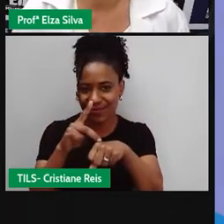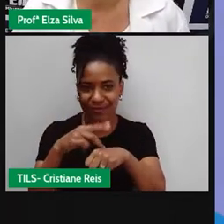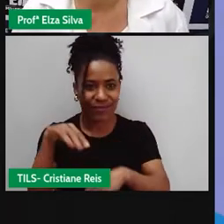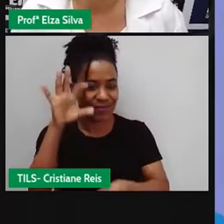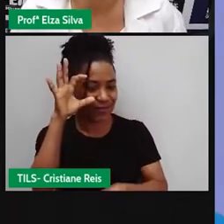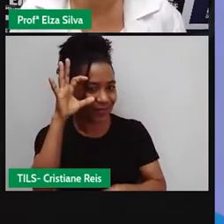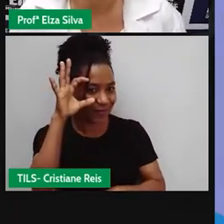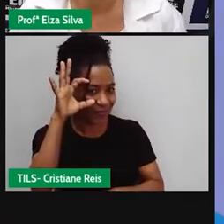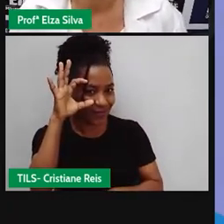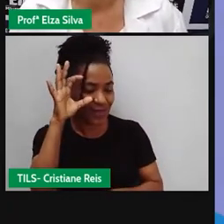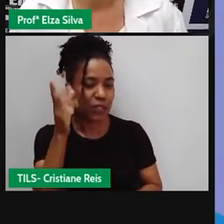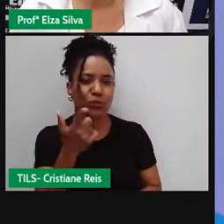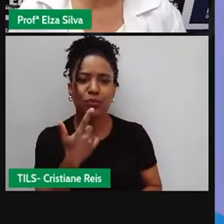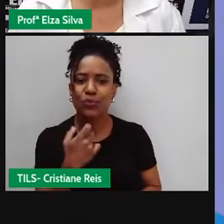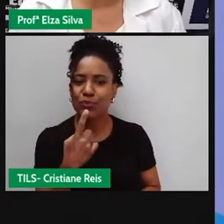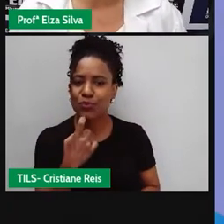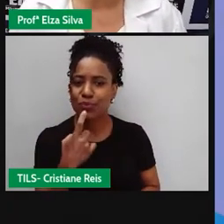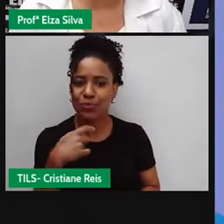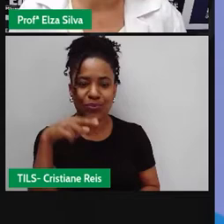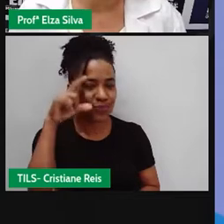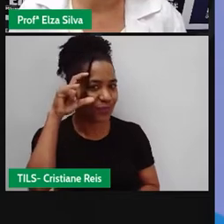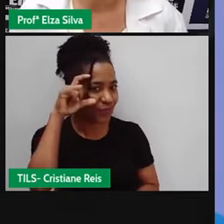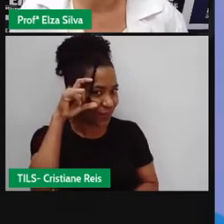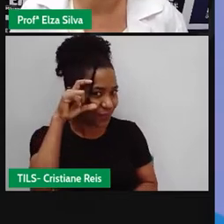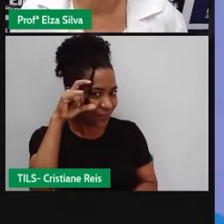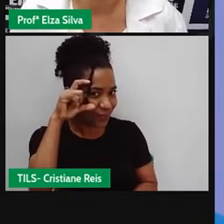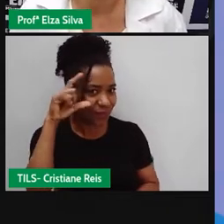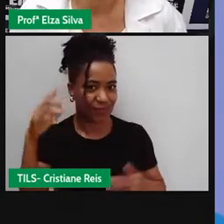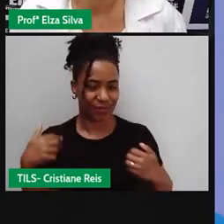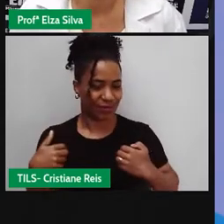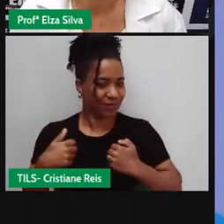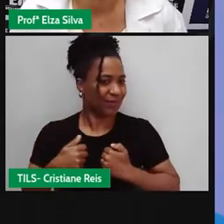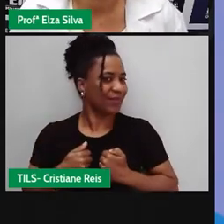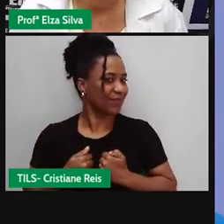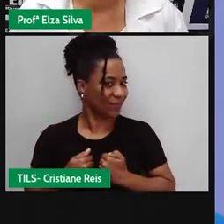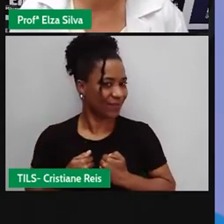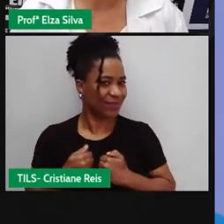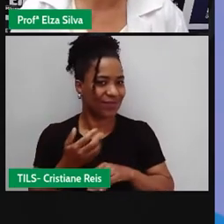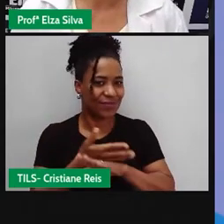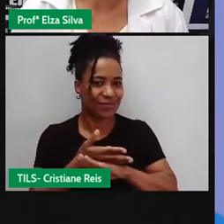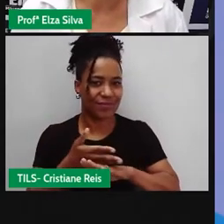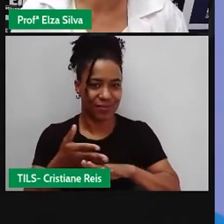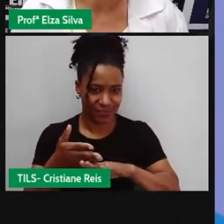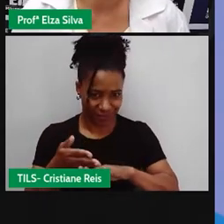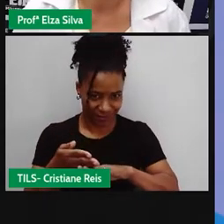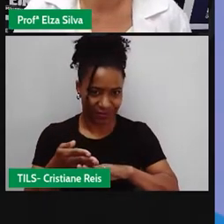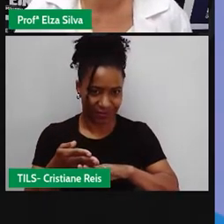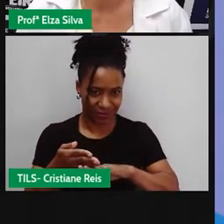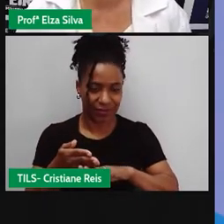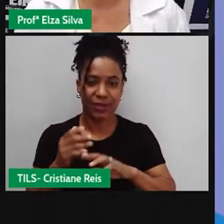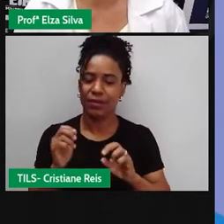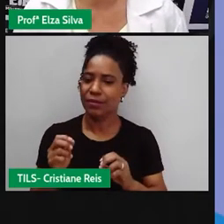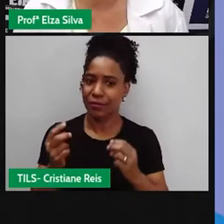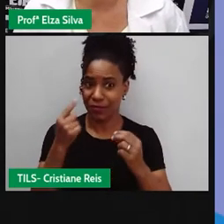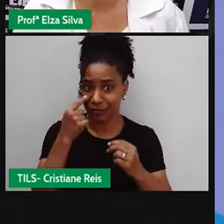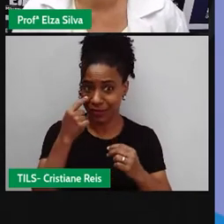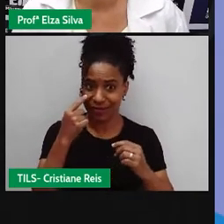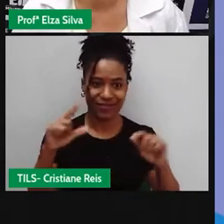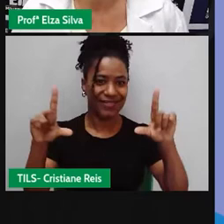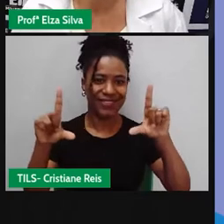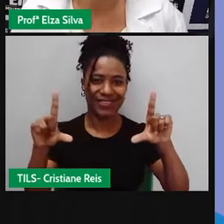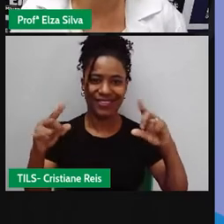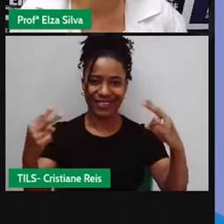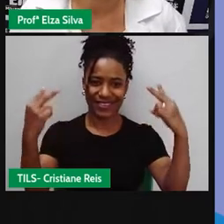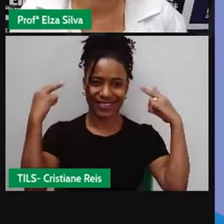de haste vermelha e estou com guardapó branco. Vocês podem visualizar atrás de mim